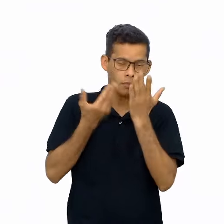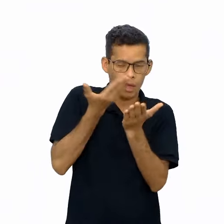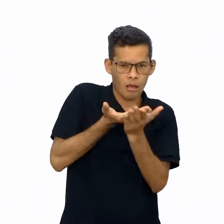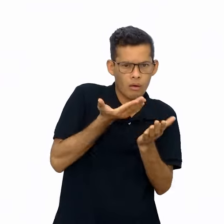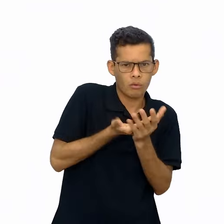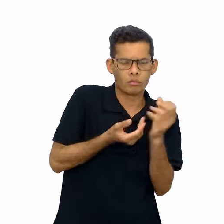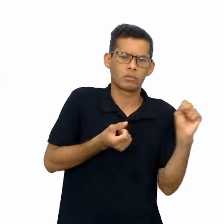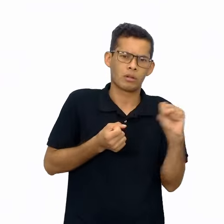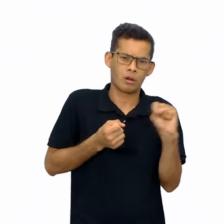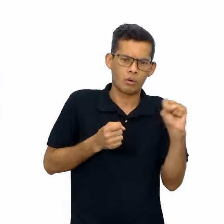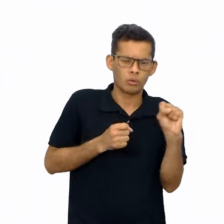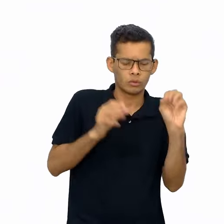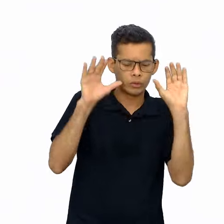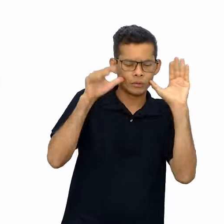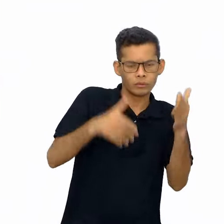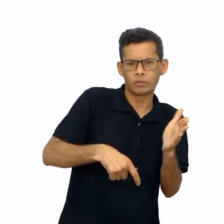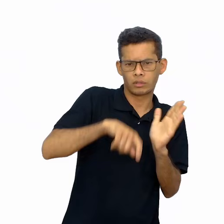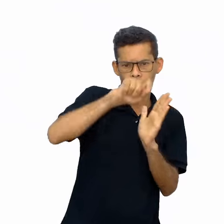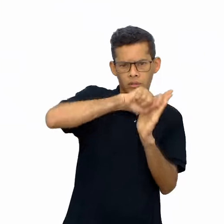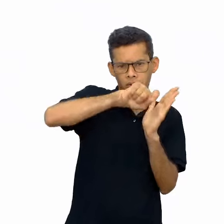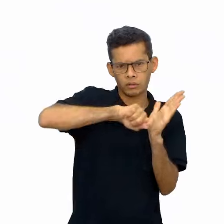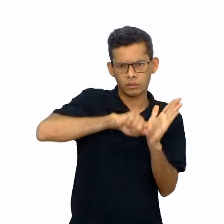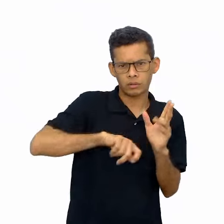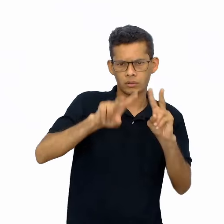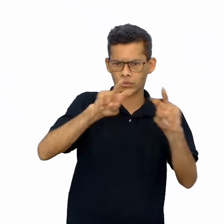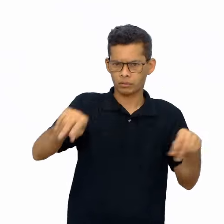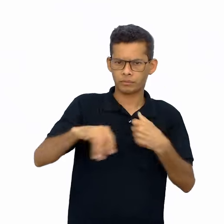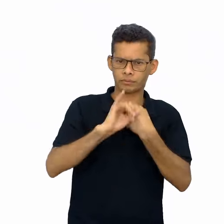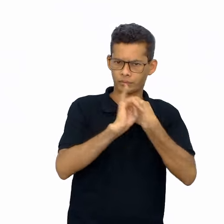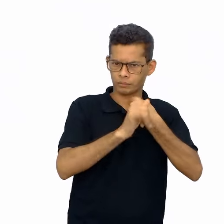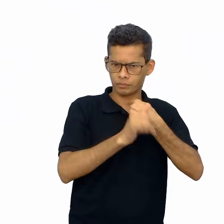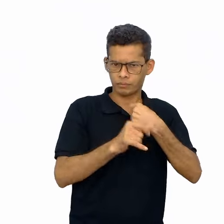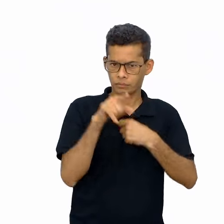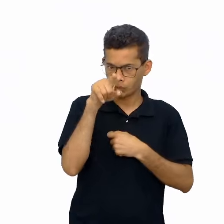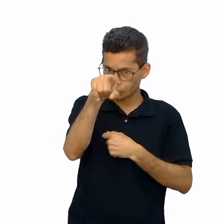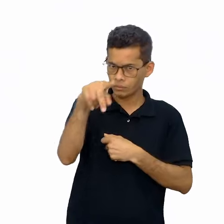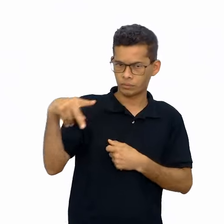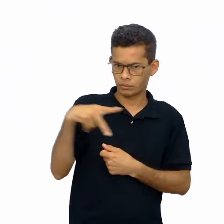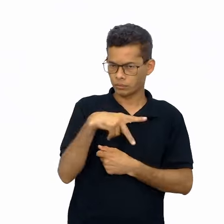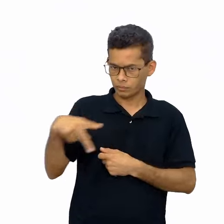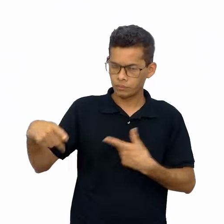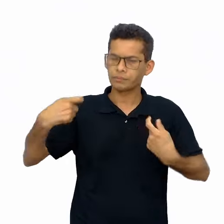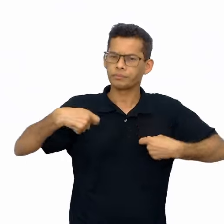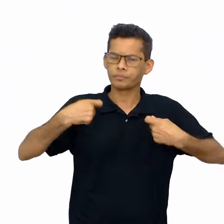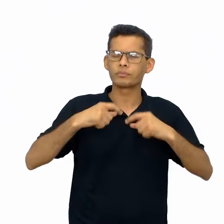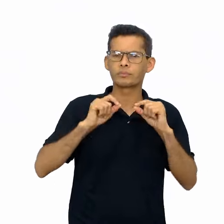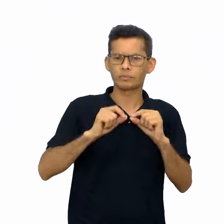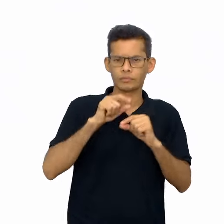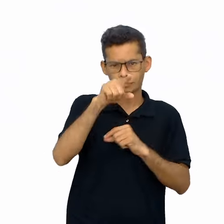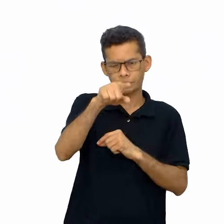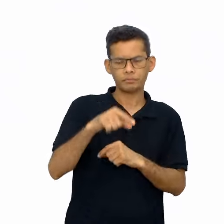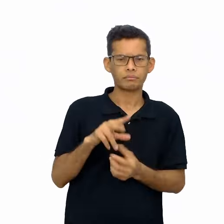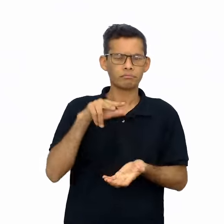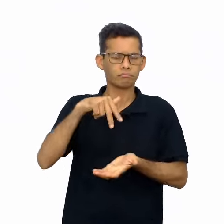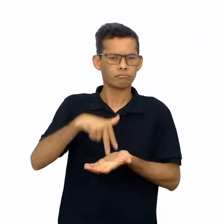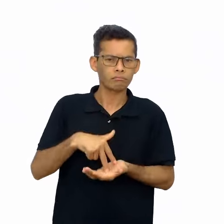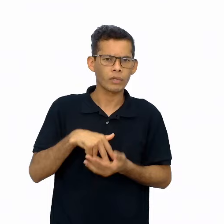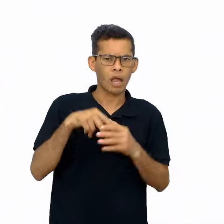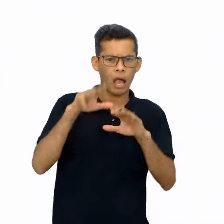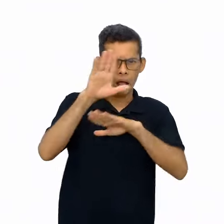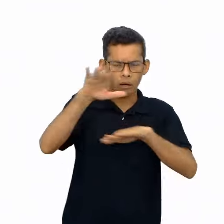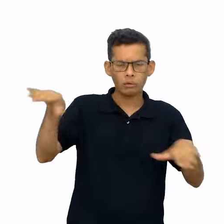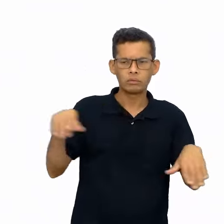que é dedicada à escrita do ponto planejado na aula anterior, você, professor, professora, deve funcionar como escriba, modelizando